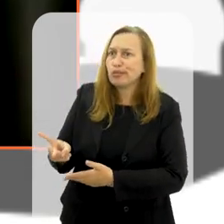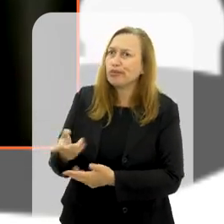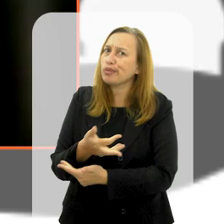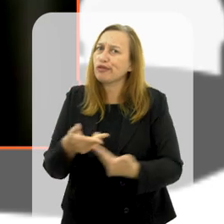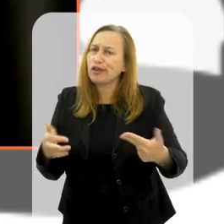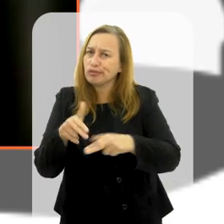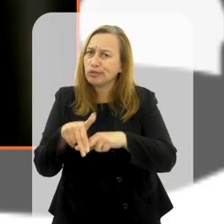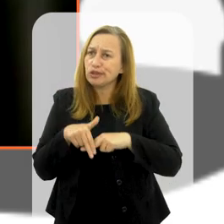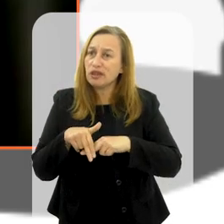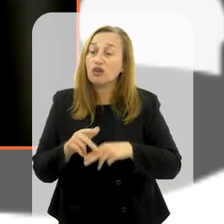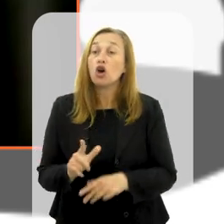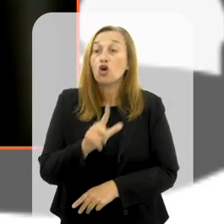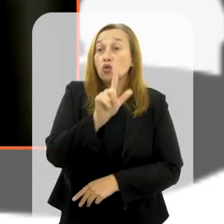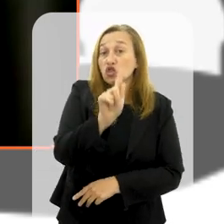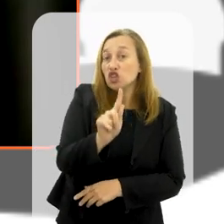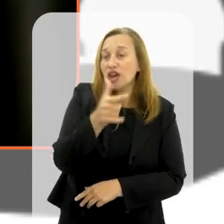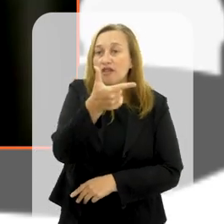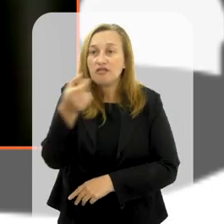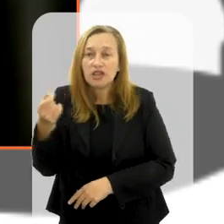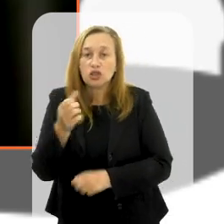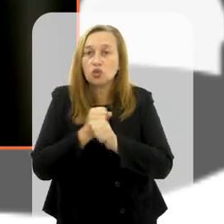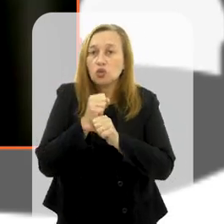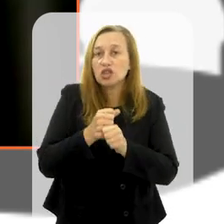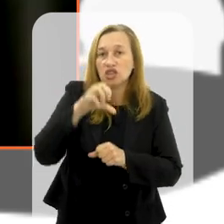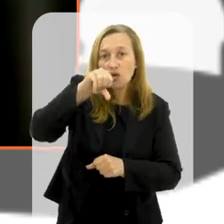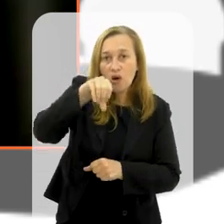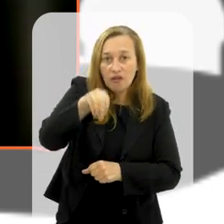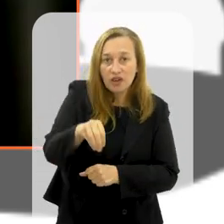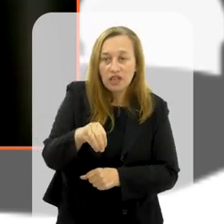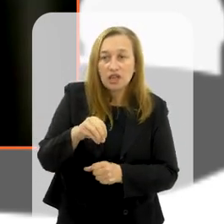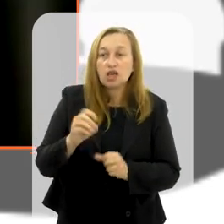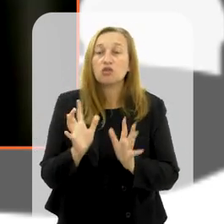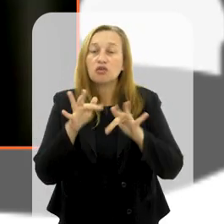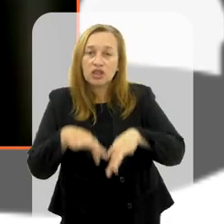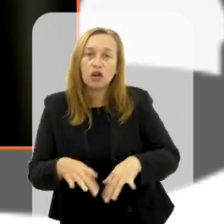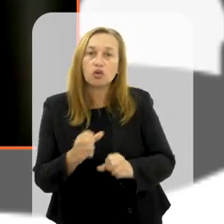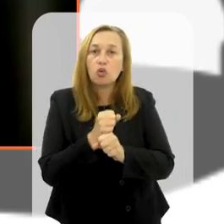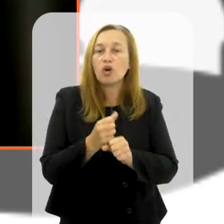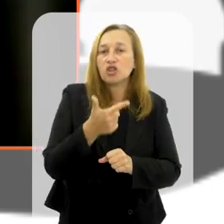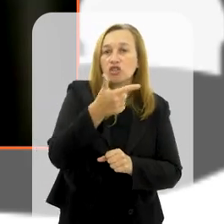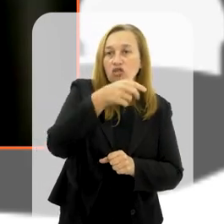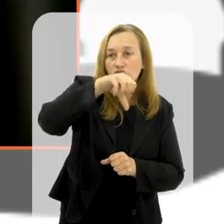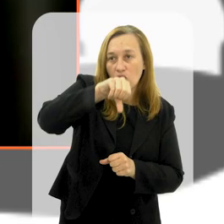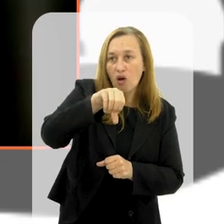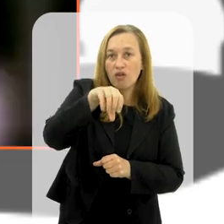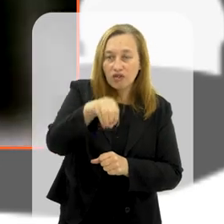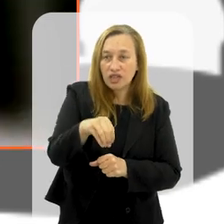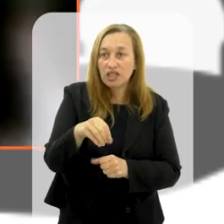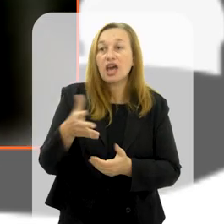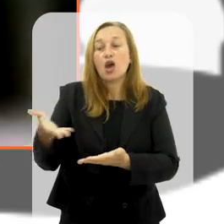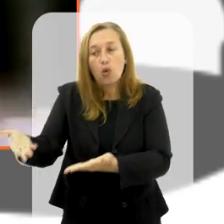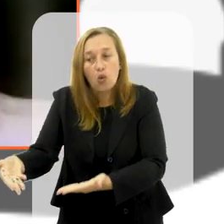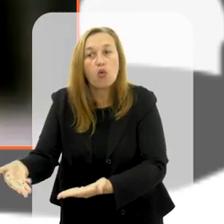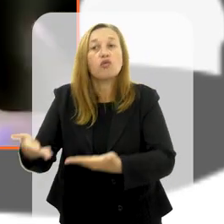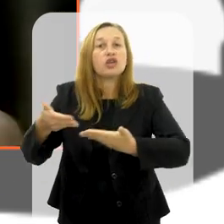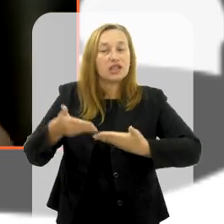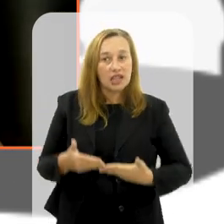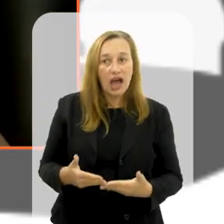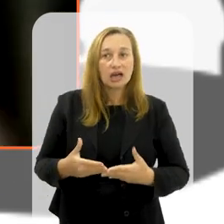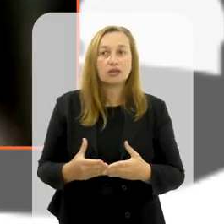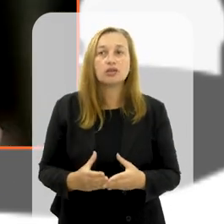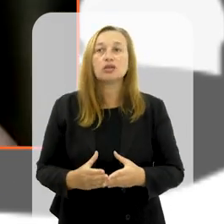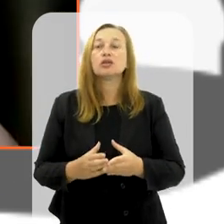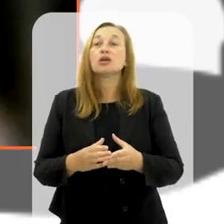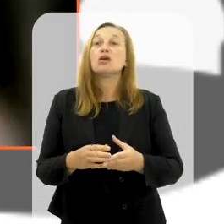o Vladimir Putin. O G20, então, nos anos 90, no final da década de 90, ele é chamado, ele é composto, então,